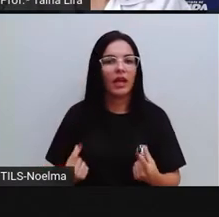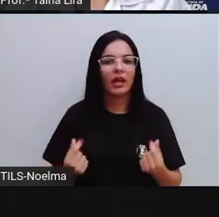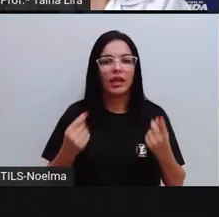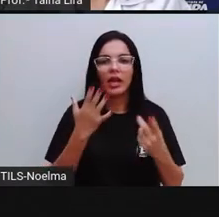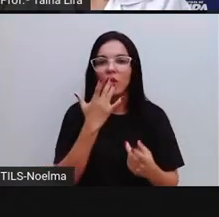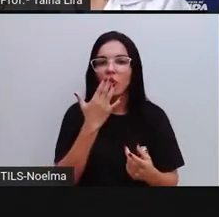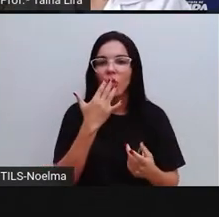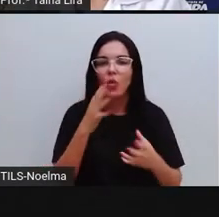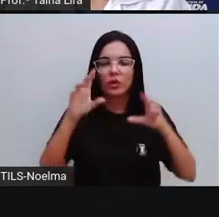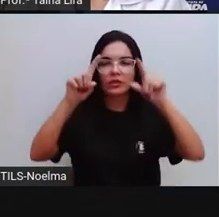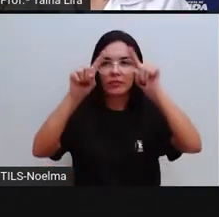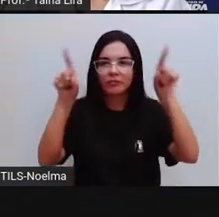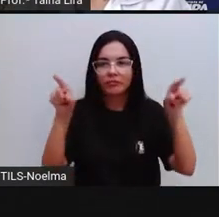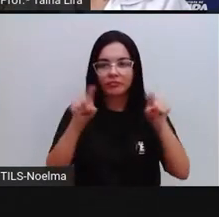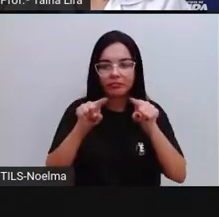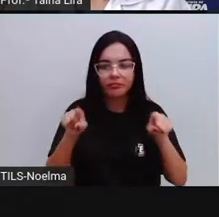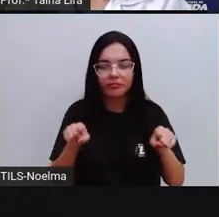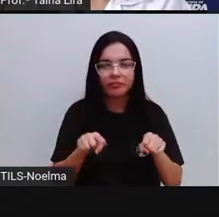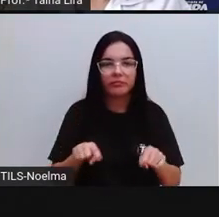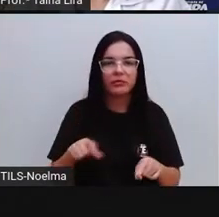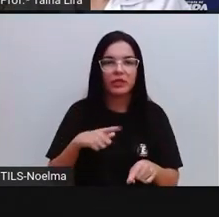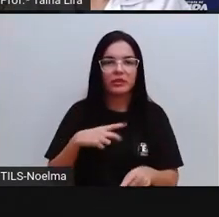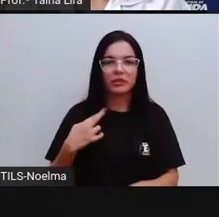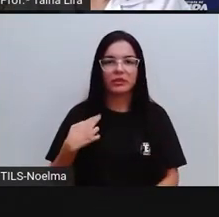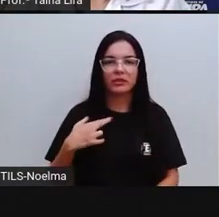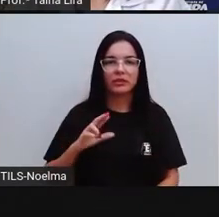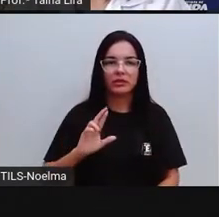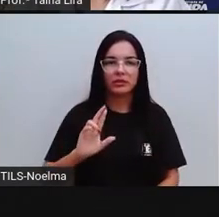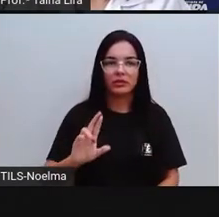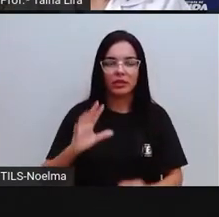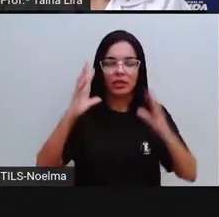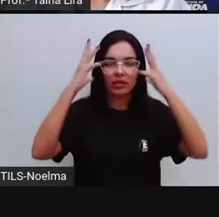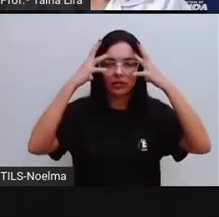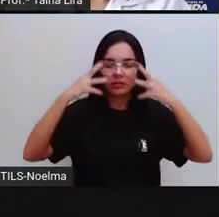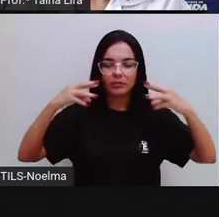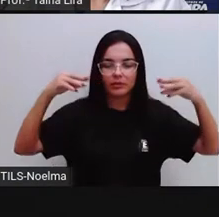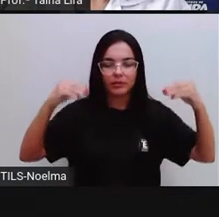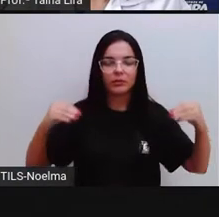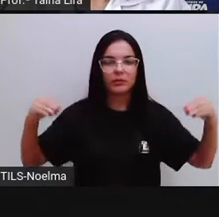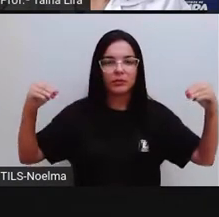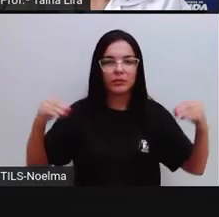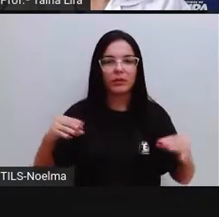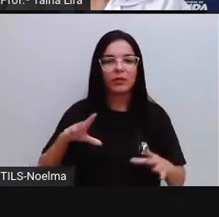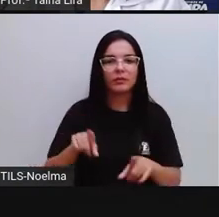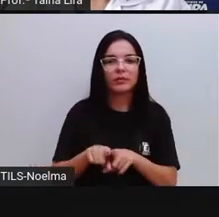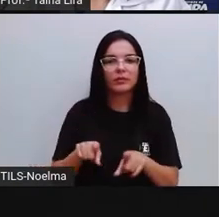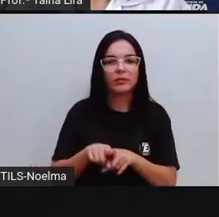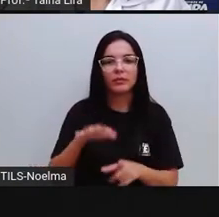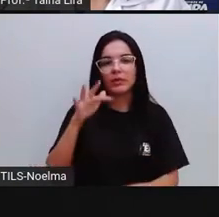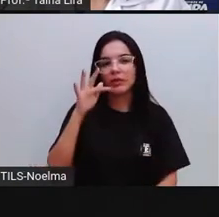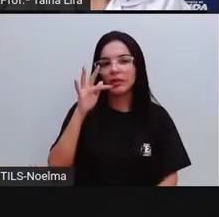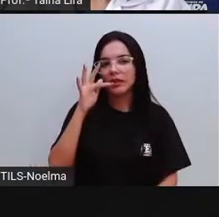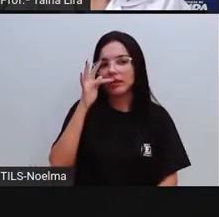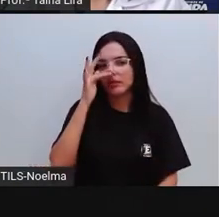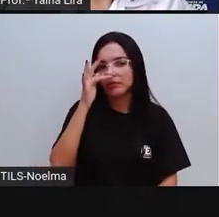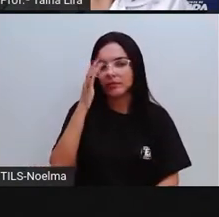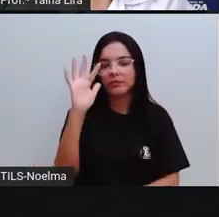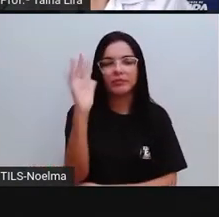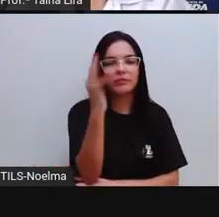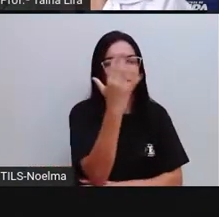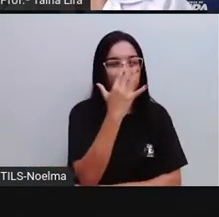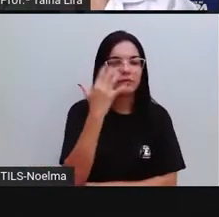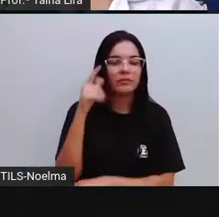natureza, seres espirituais, bem como a fauna e a flora nativa e suas origens.